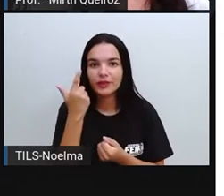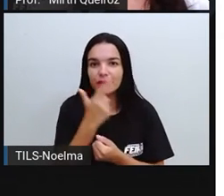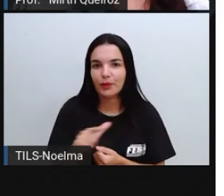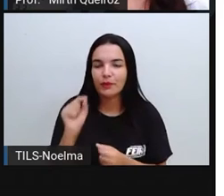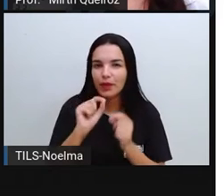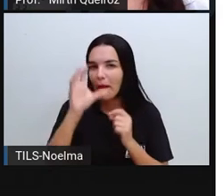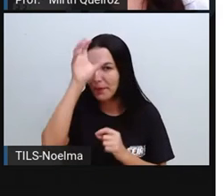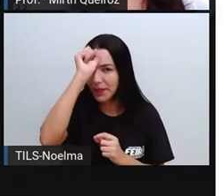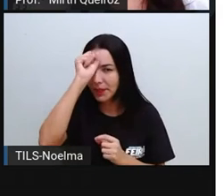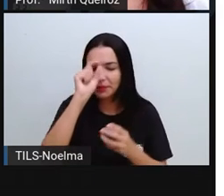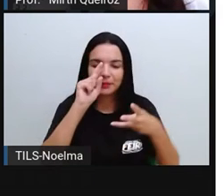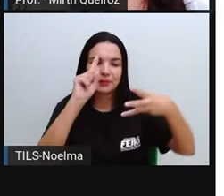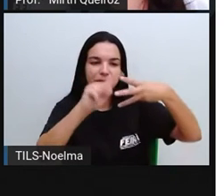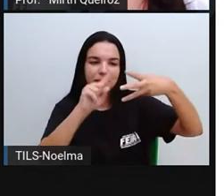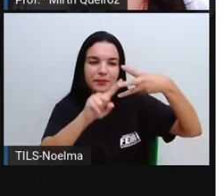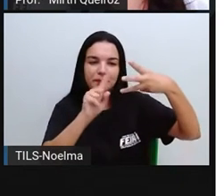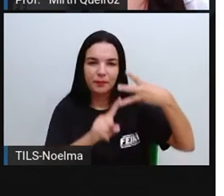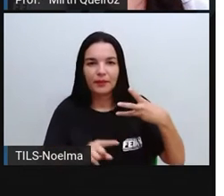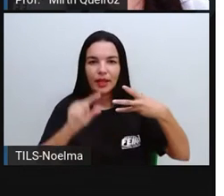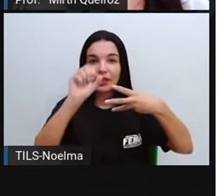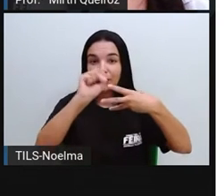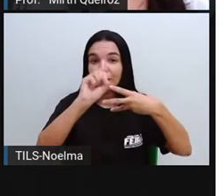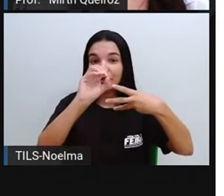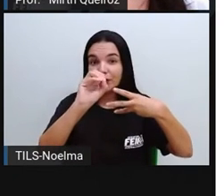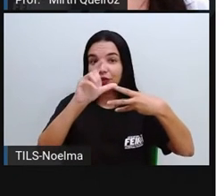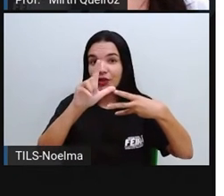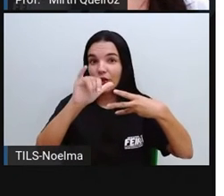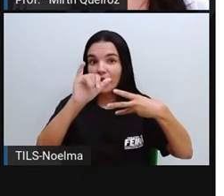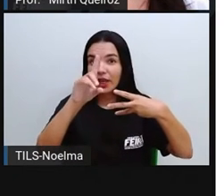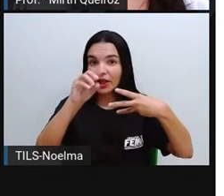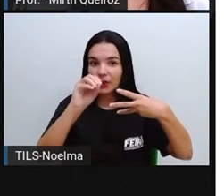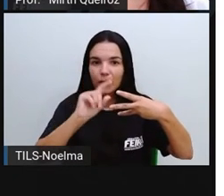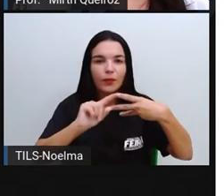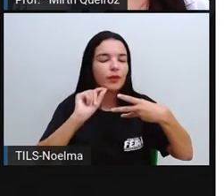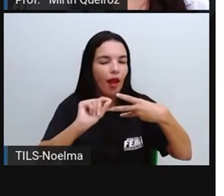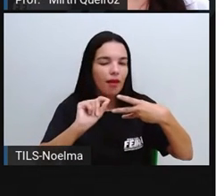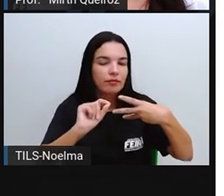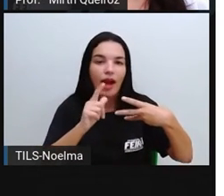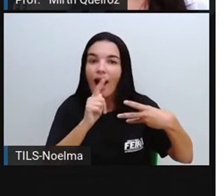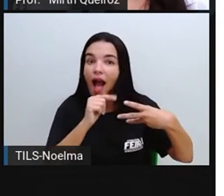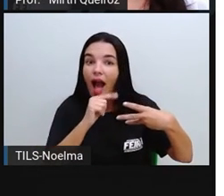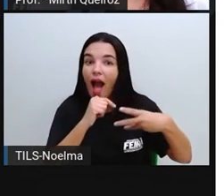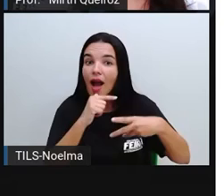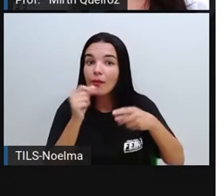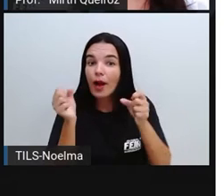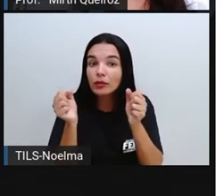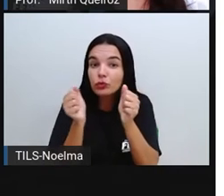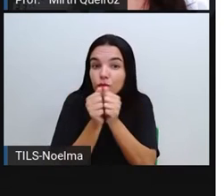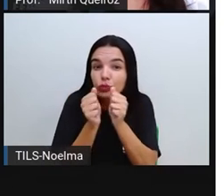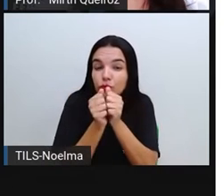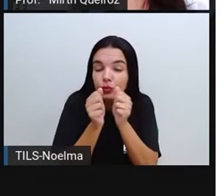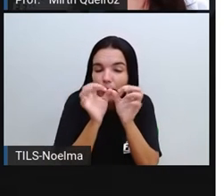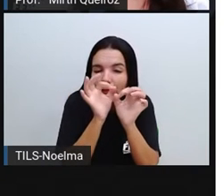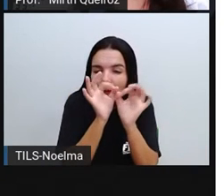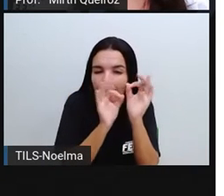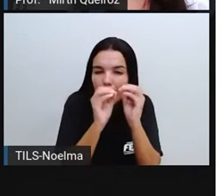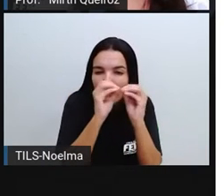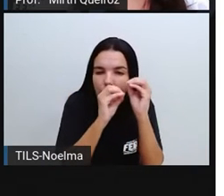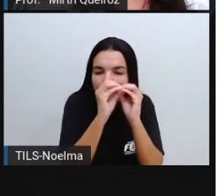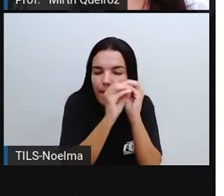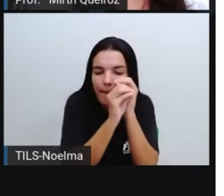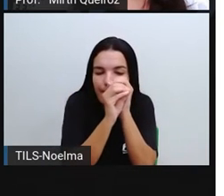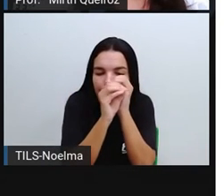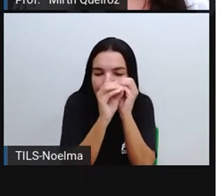aprendemos. Estado sólido. Estado sólido, as moléculas estão bem juntinhas e